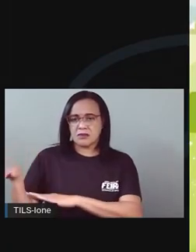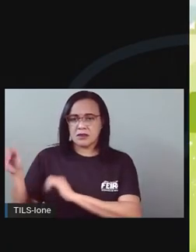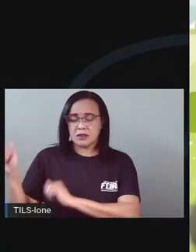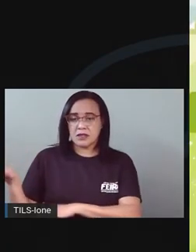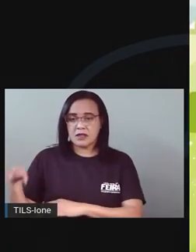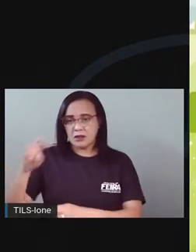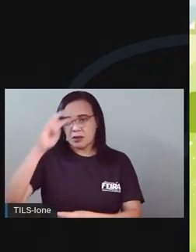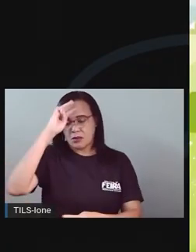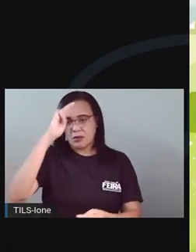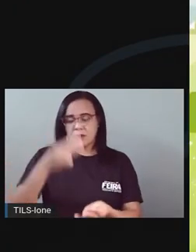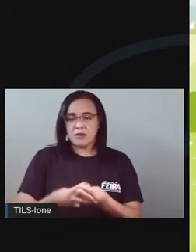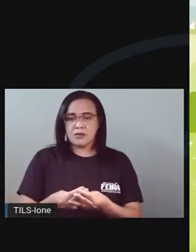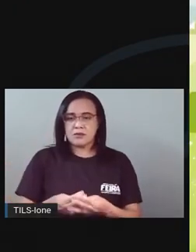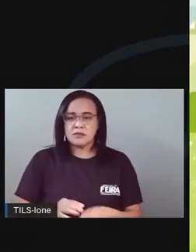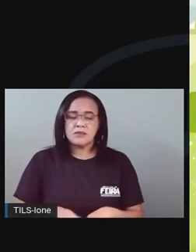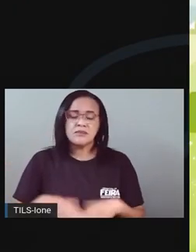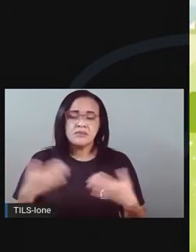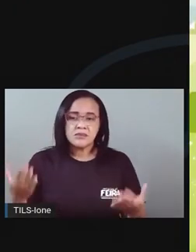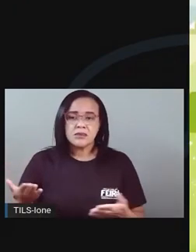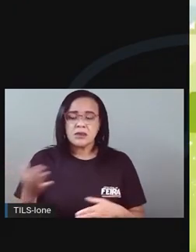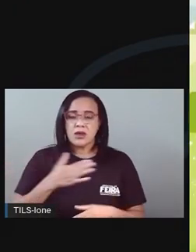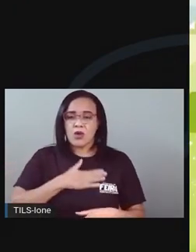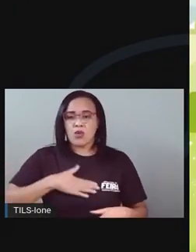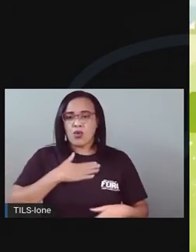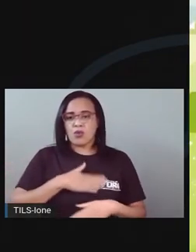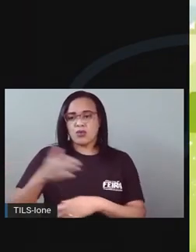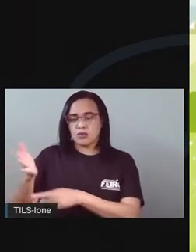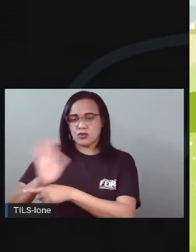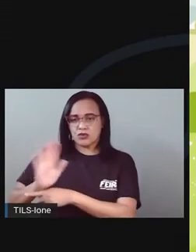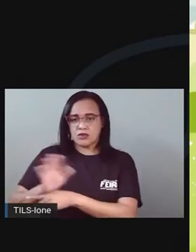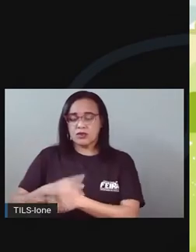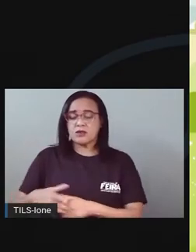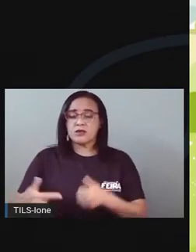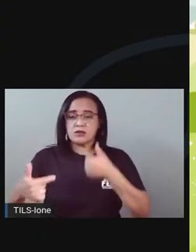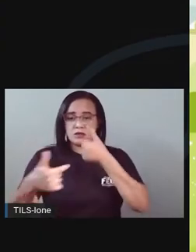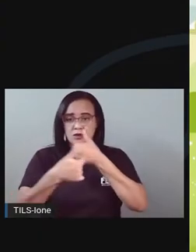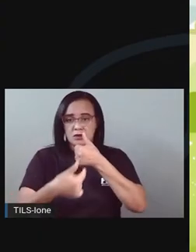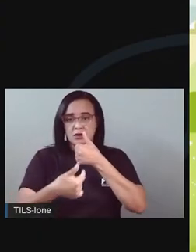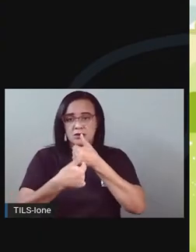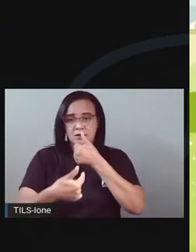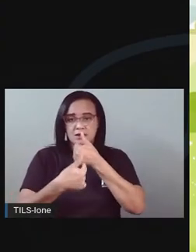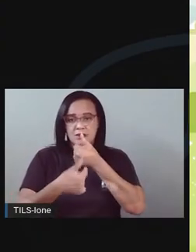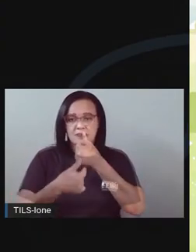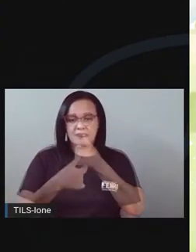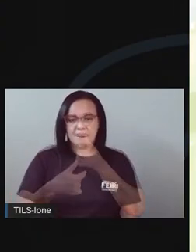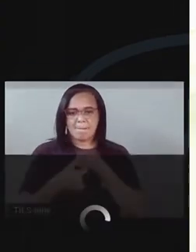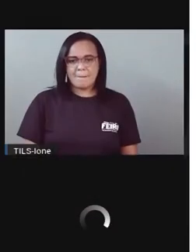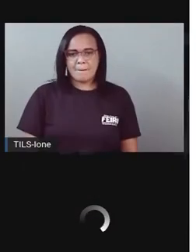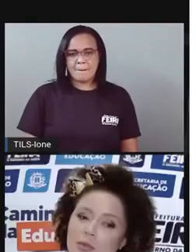Então galera, gostou do vídeo? Deixe seu like, se inscreva no canal e comente